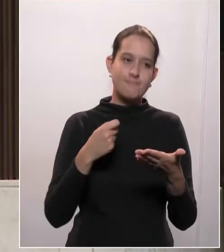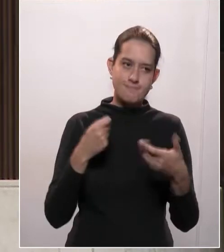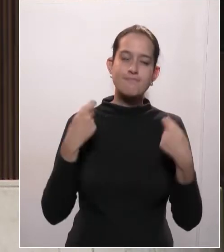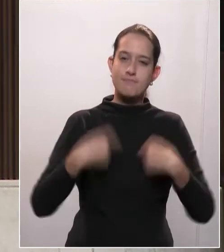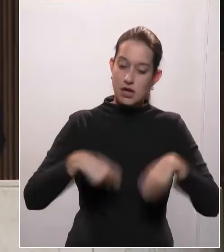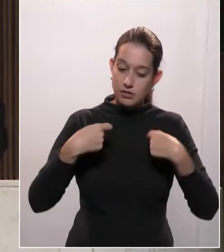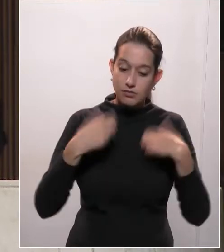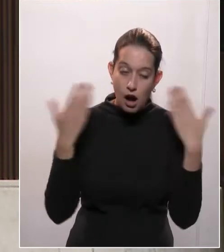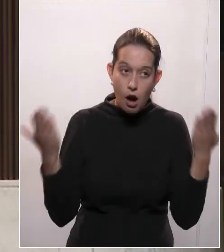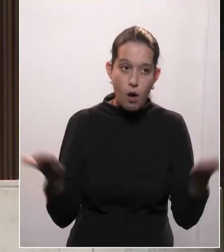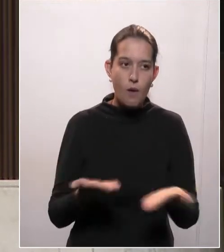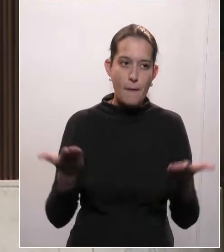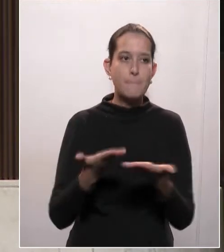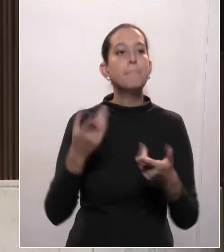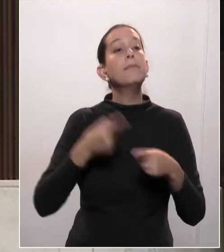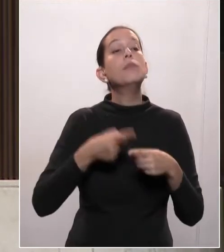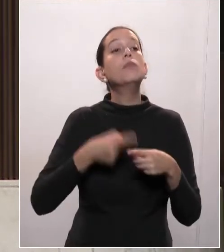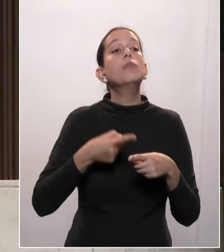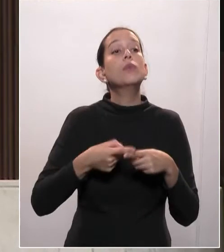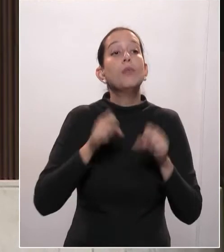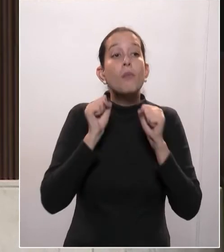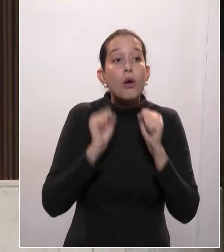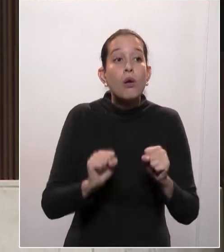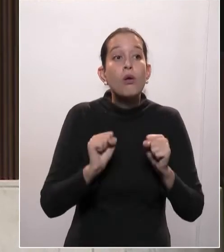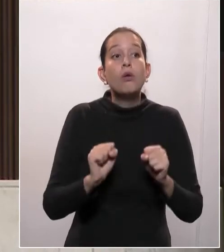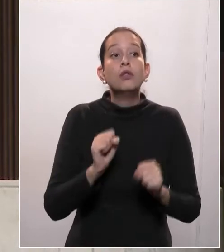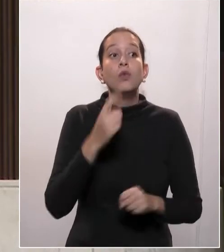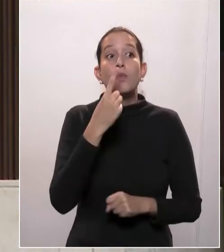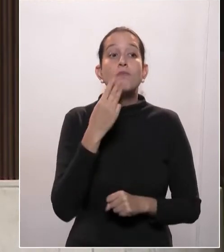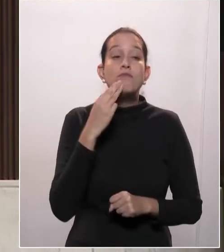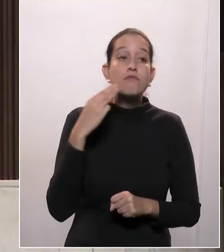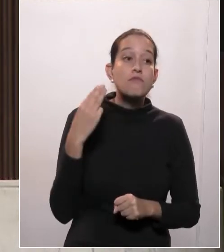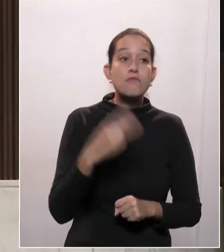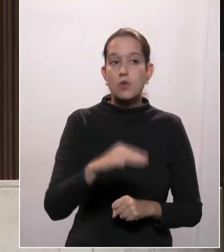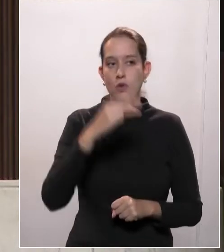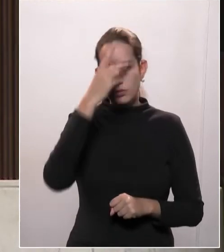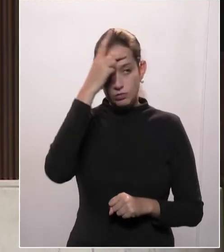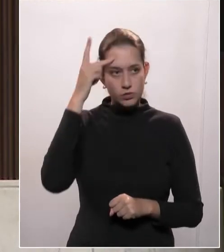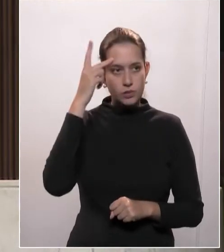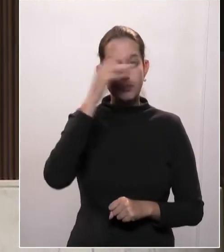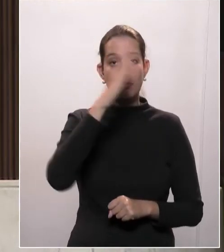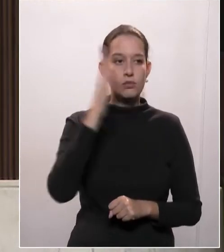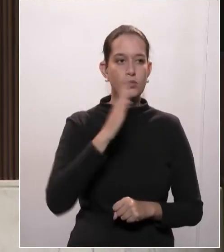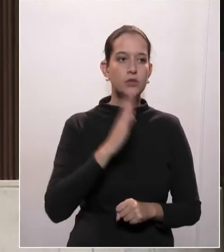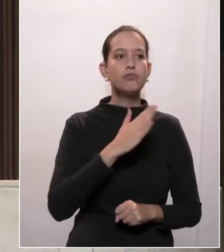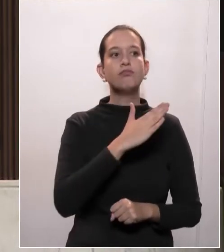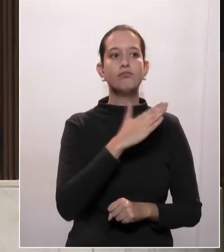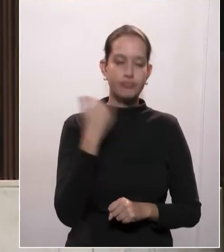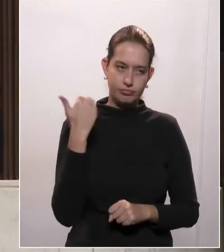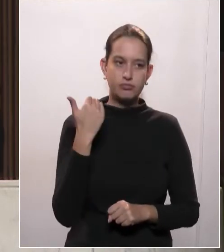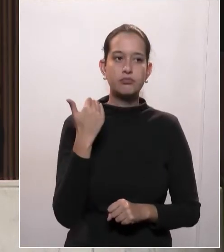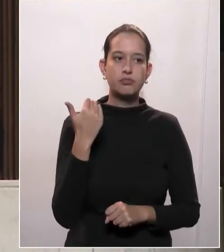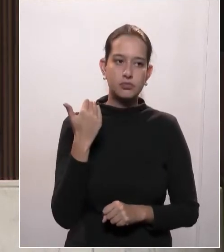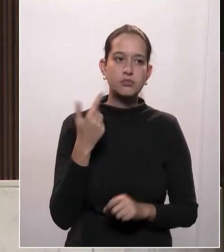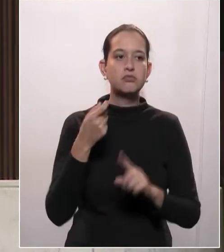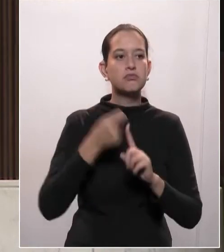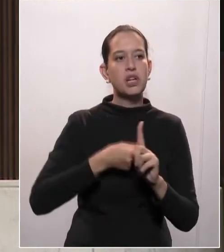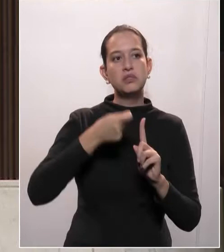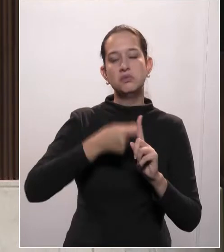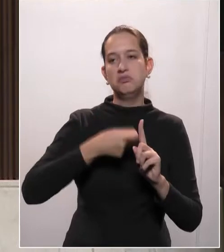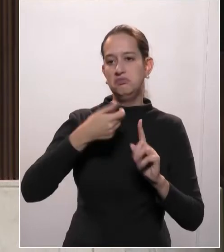porque poderemos ter milhões de brasileiros perdendo a vida nos próximos meses